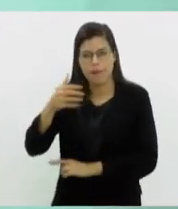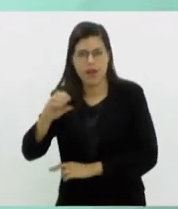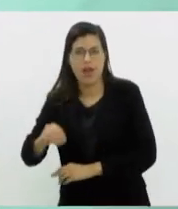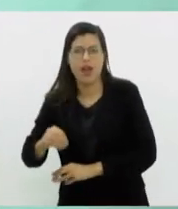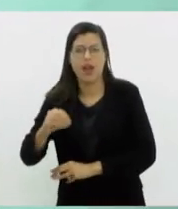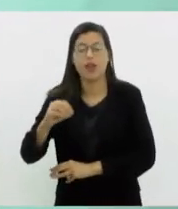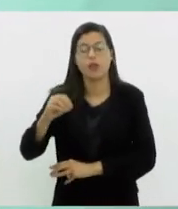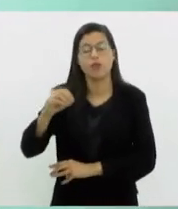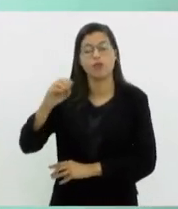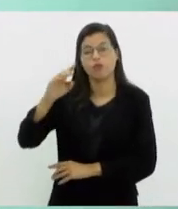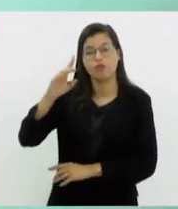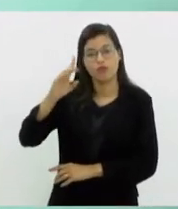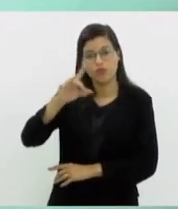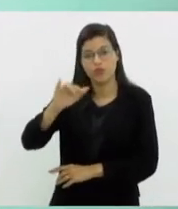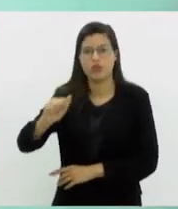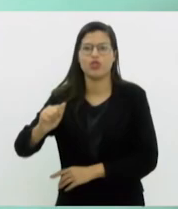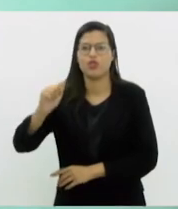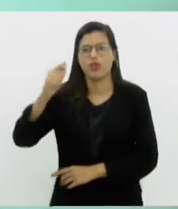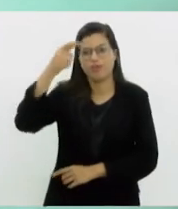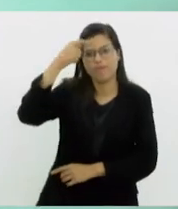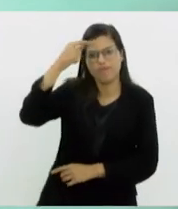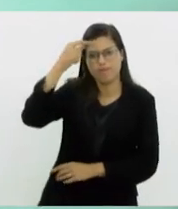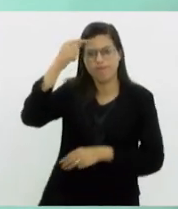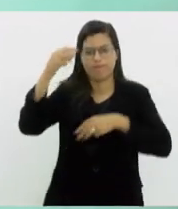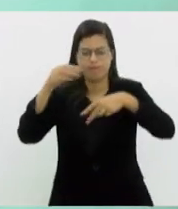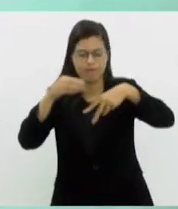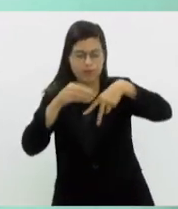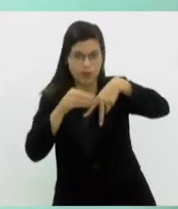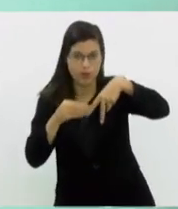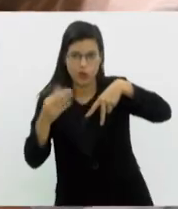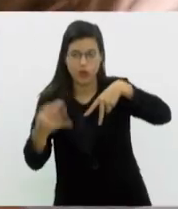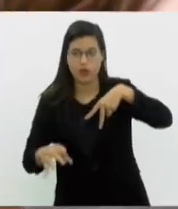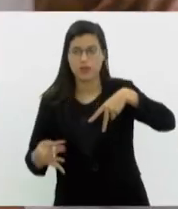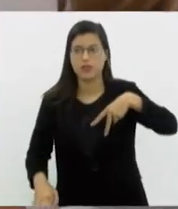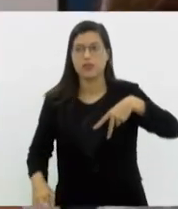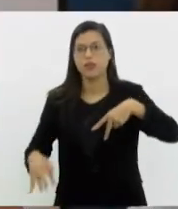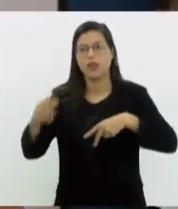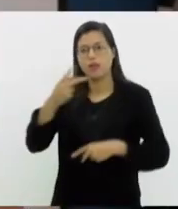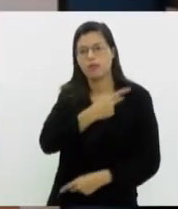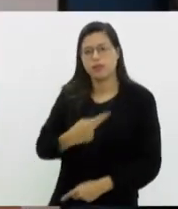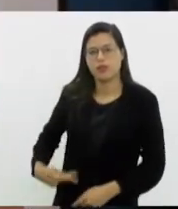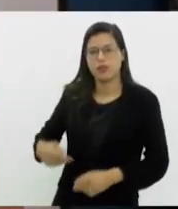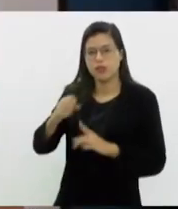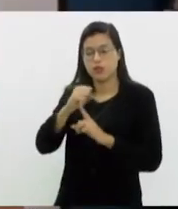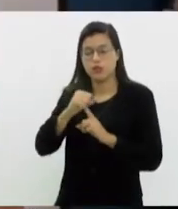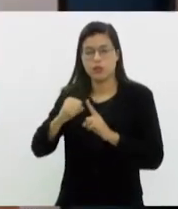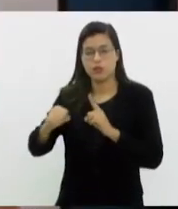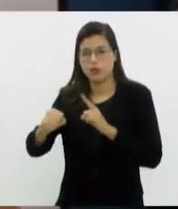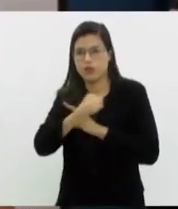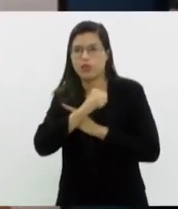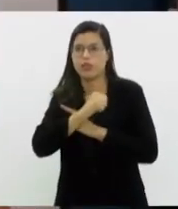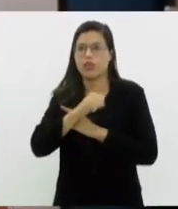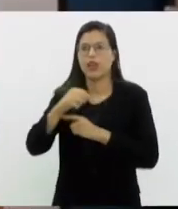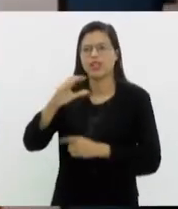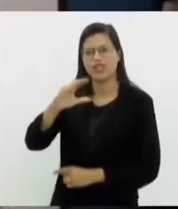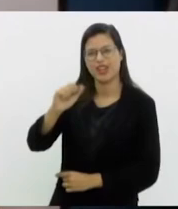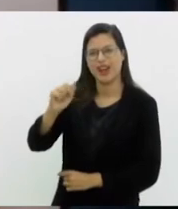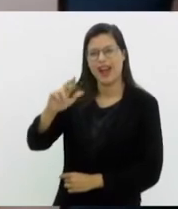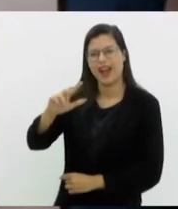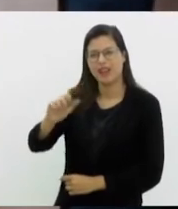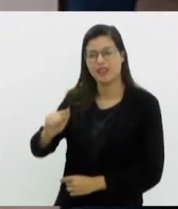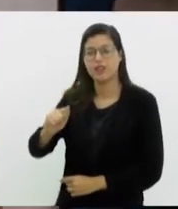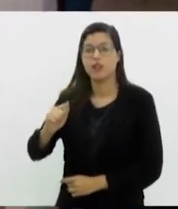Nacional de Conscientização sobre a Fibromialgia e a presidente da Sociedade de Reumatologia do Rio de Janeiro, Carla Dionelo,